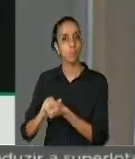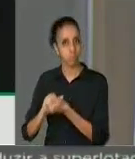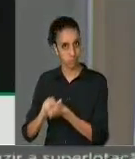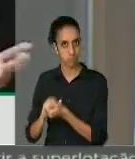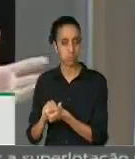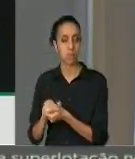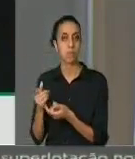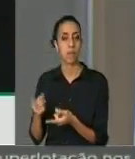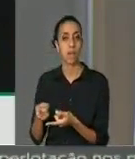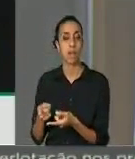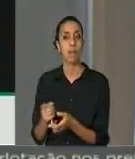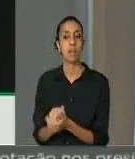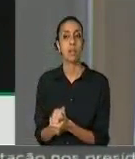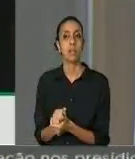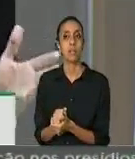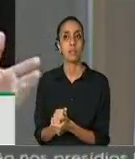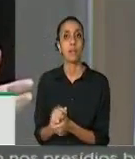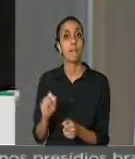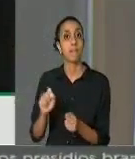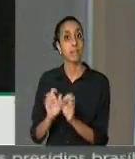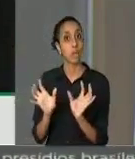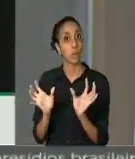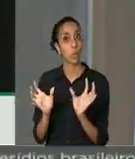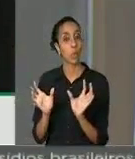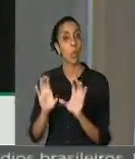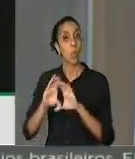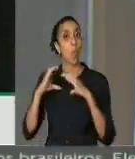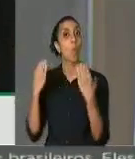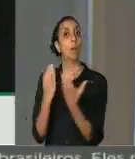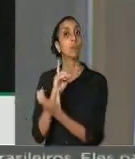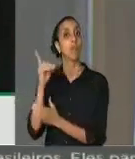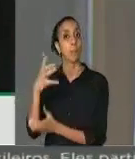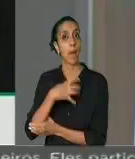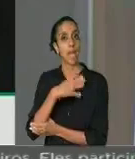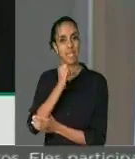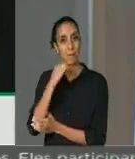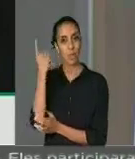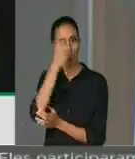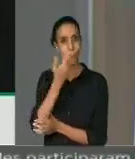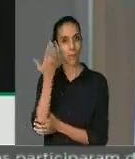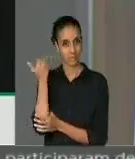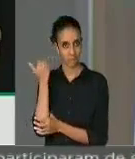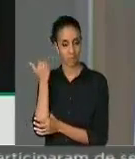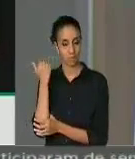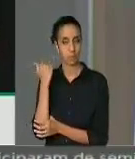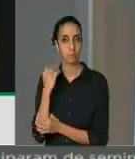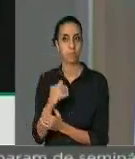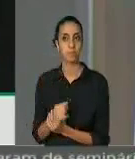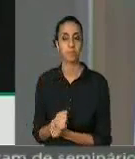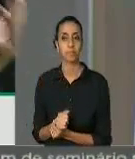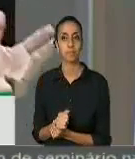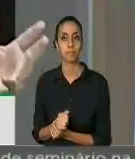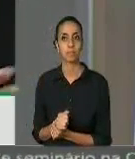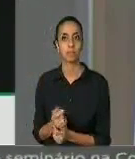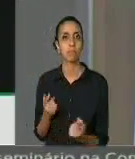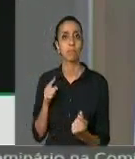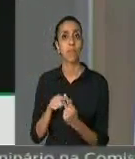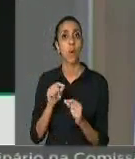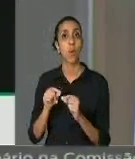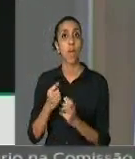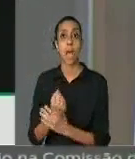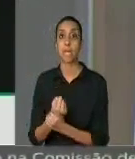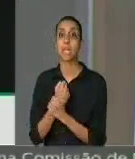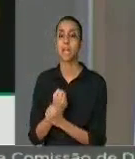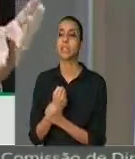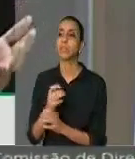Brasil, que realizou seu congresso na Bahia, nesse final de semana, garantindo a unidade da